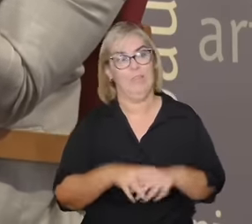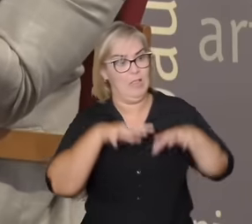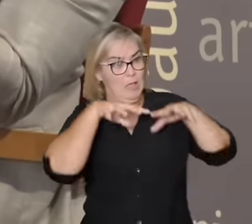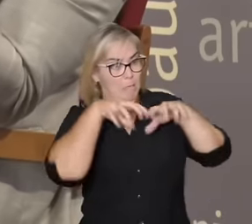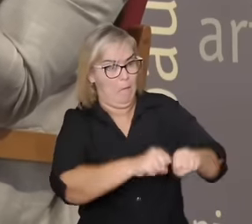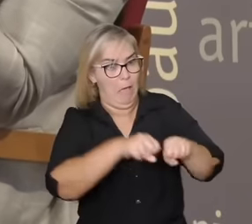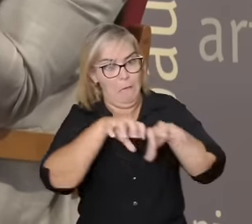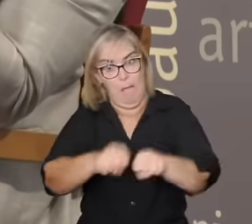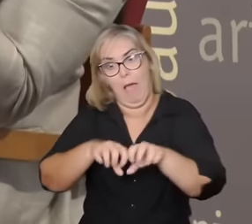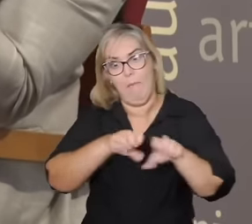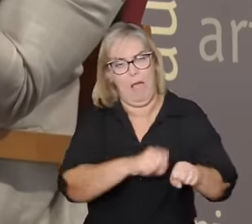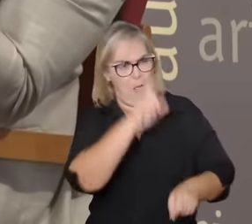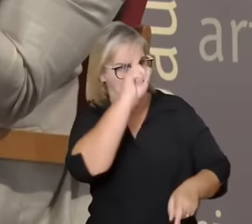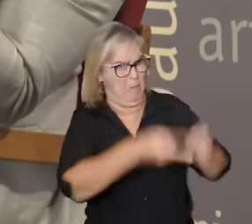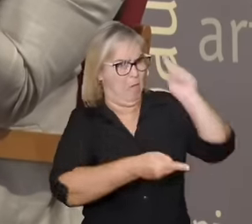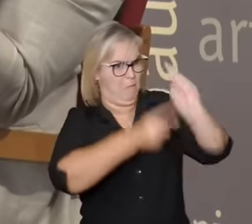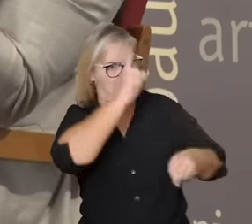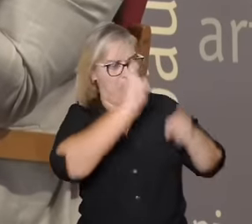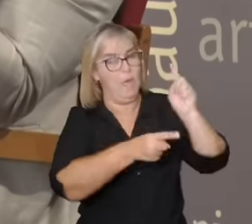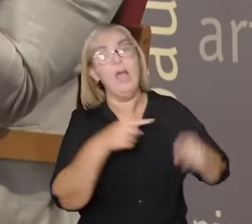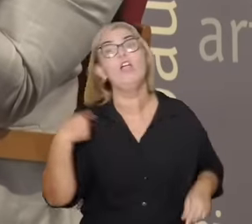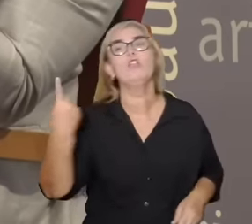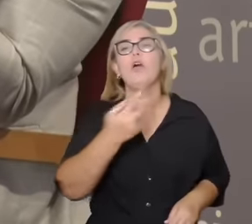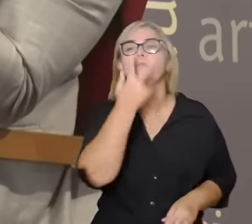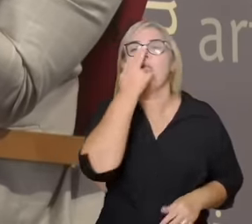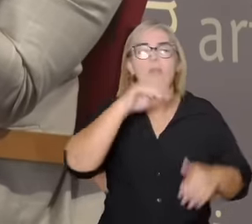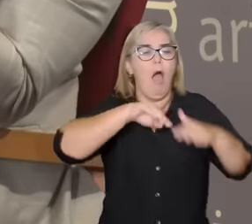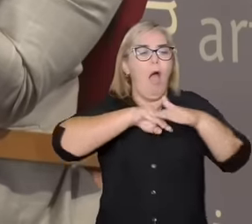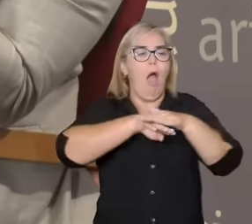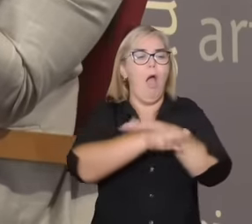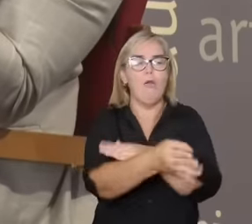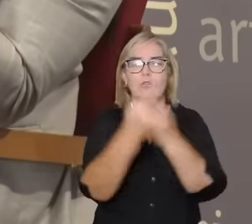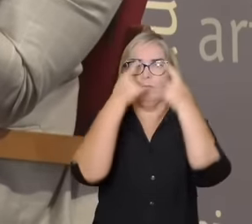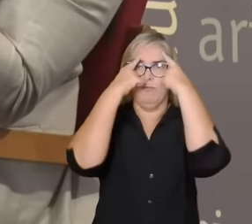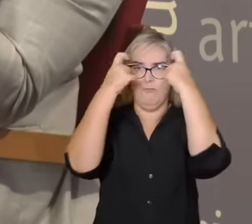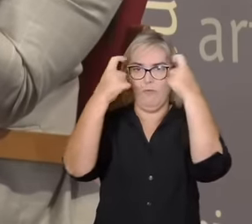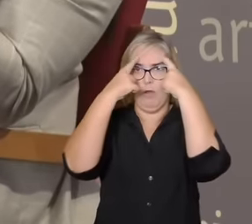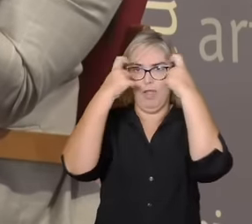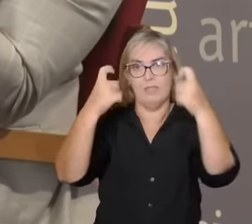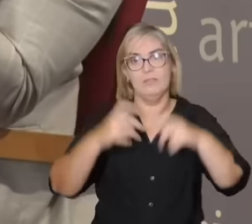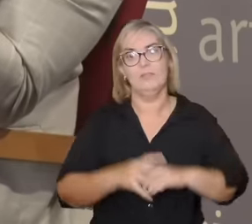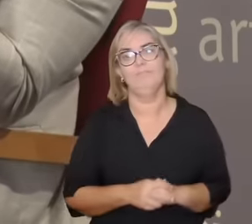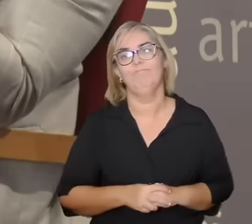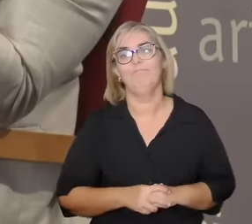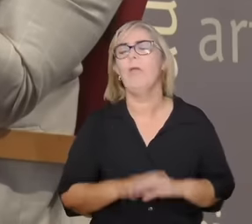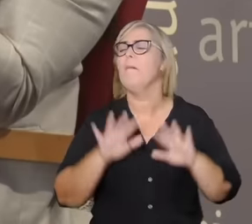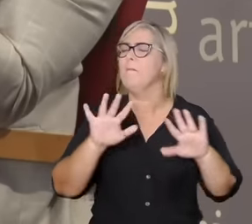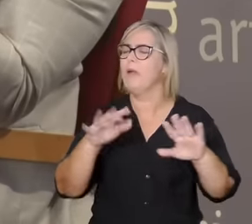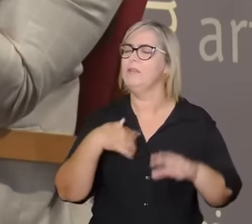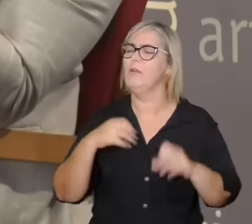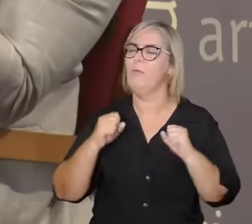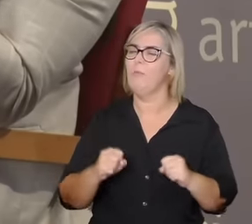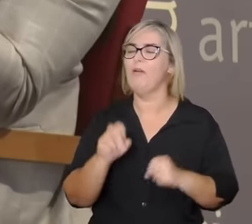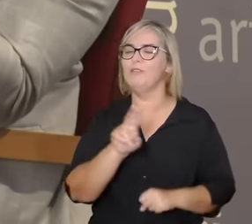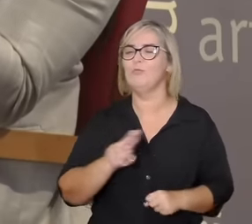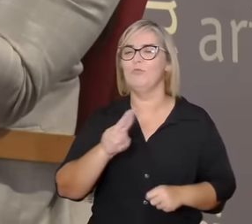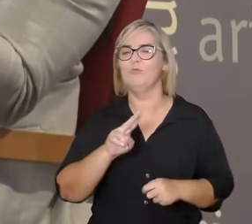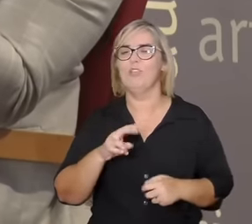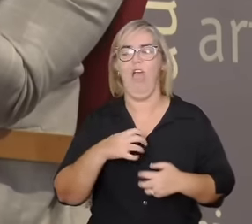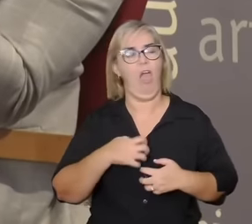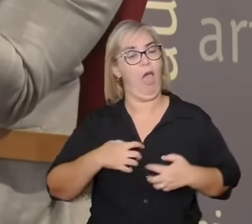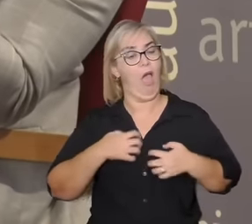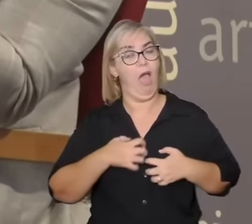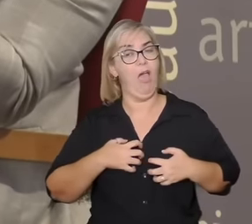vida e com o mundo mas eu posso usar a raiva só como uma possibilidade de estabelecer